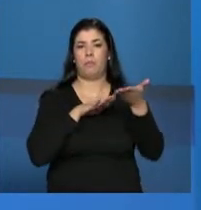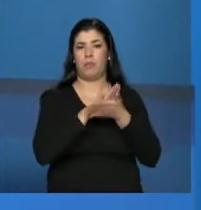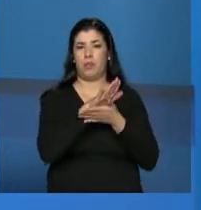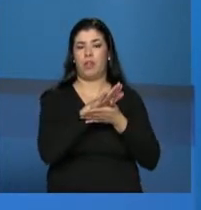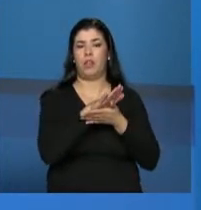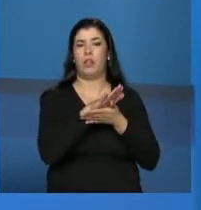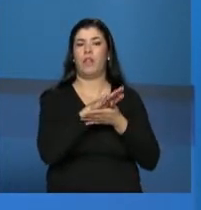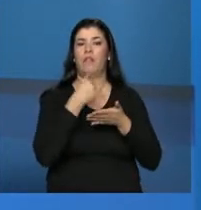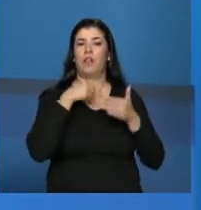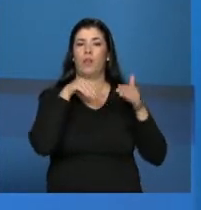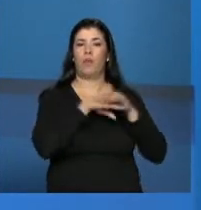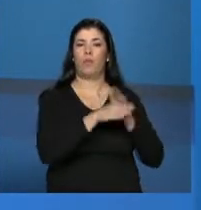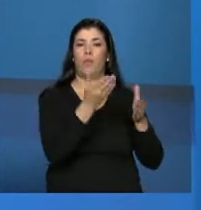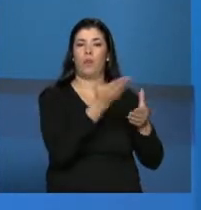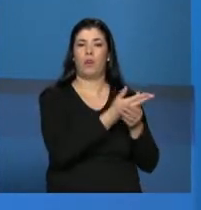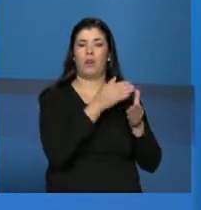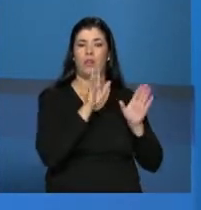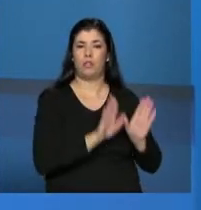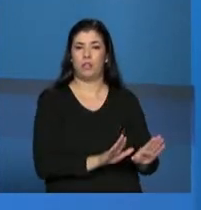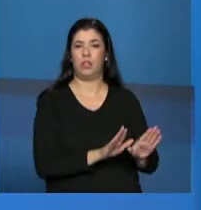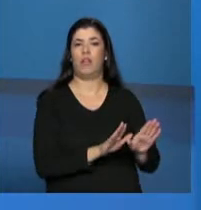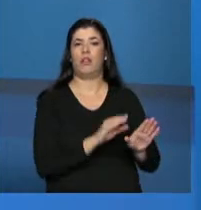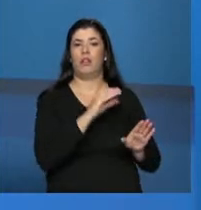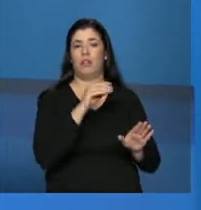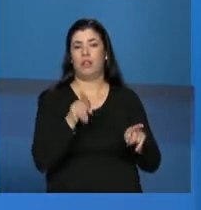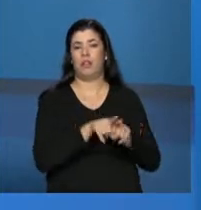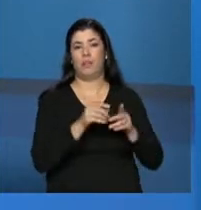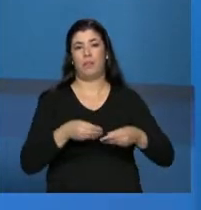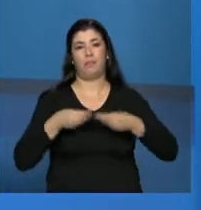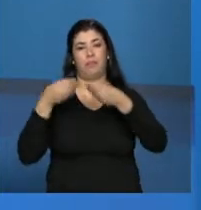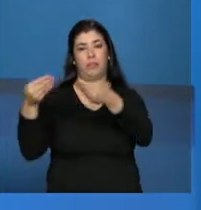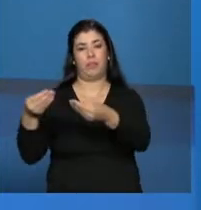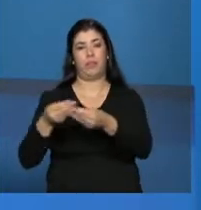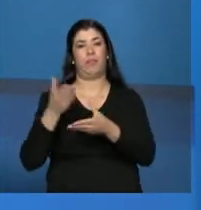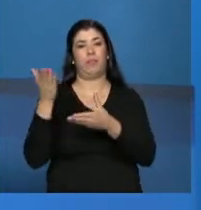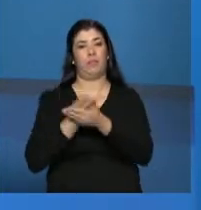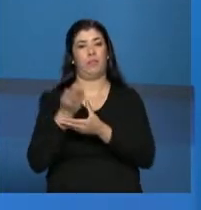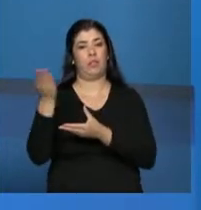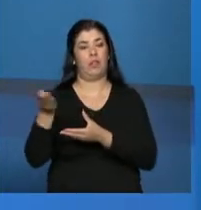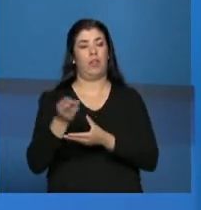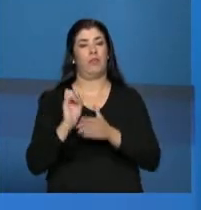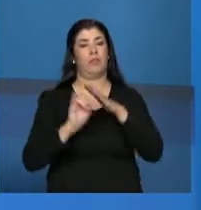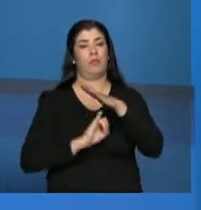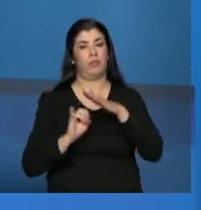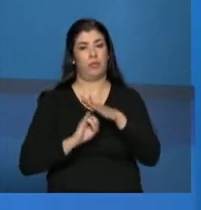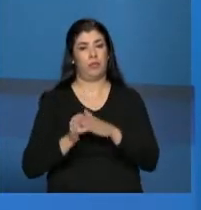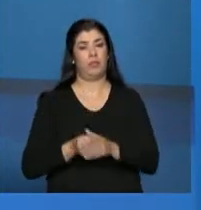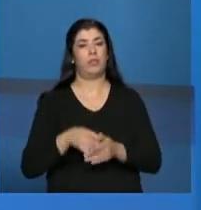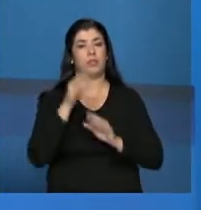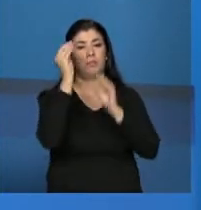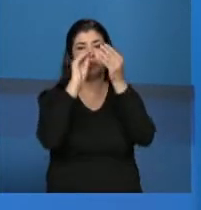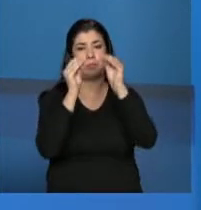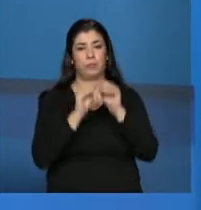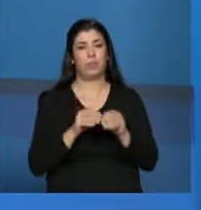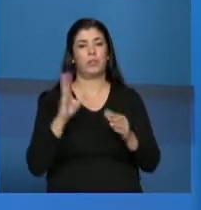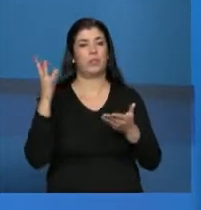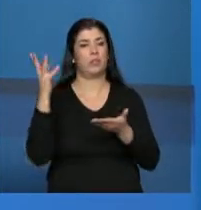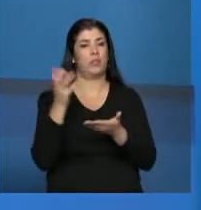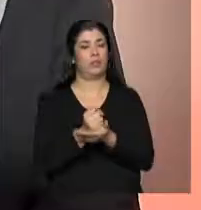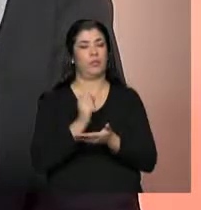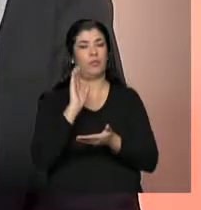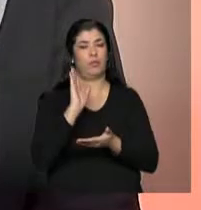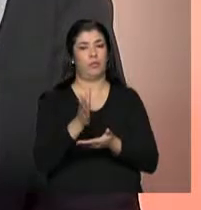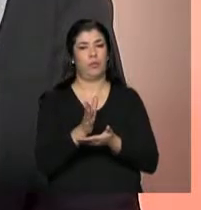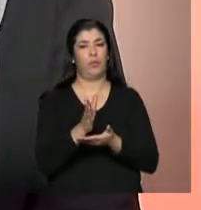entidade, esse atestado. Feito isso, preenchida essa primeira sessão, salva essas informações e depois de